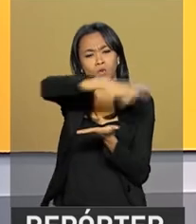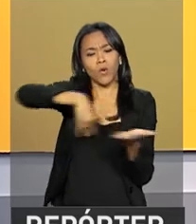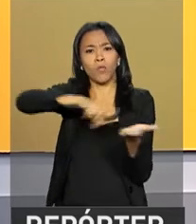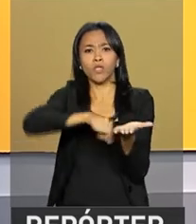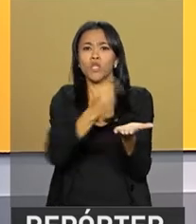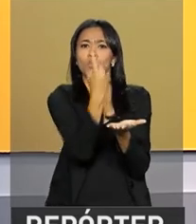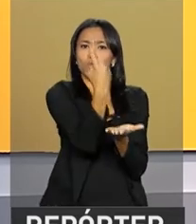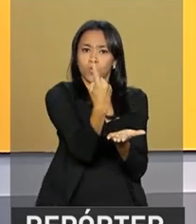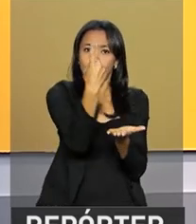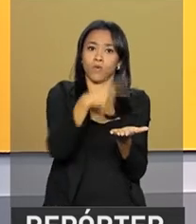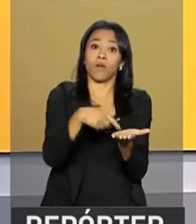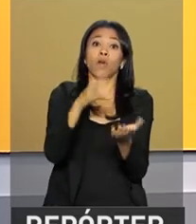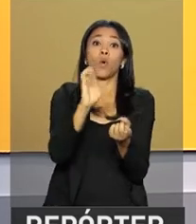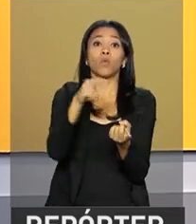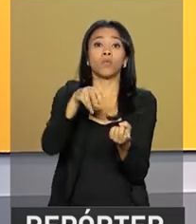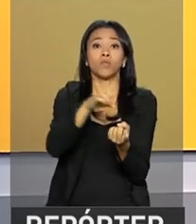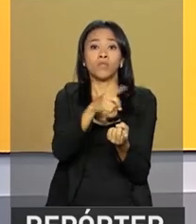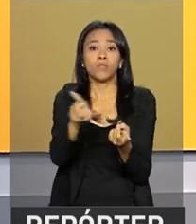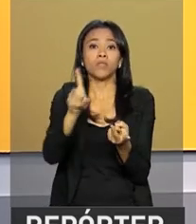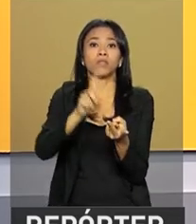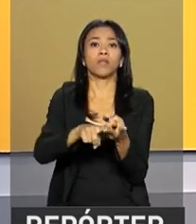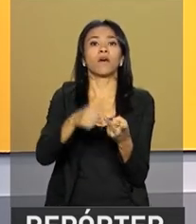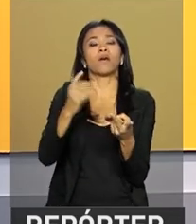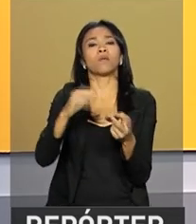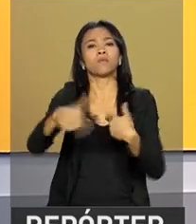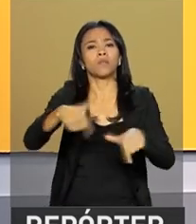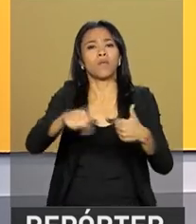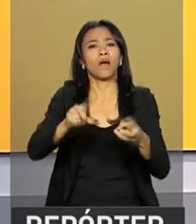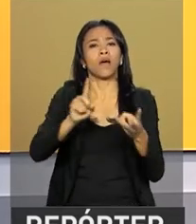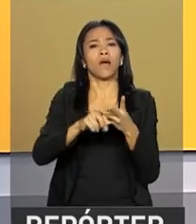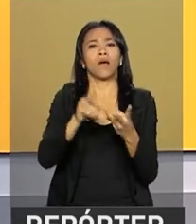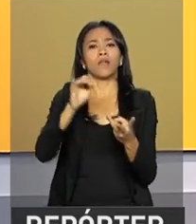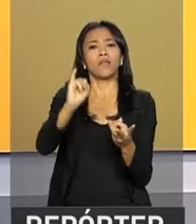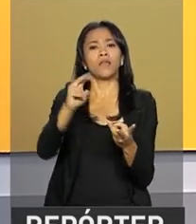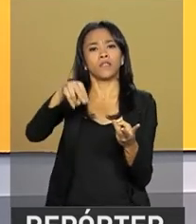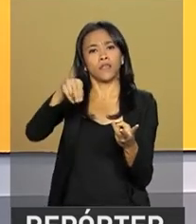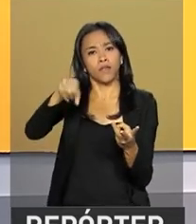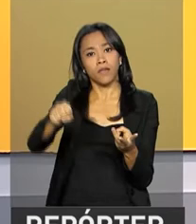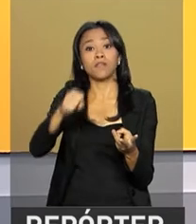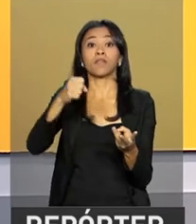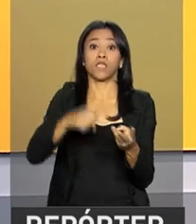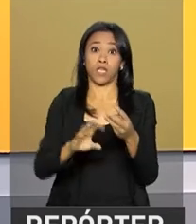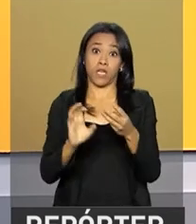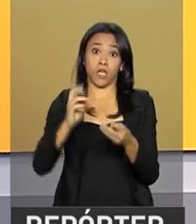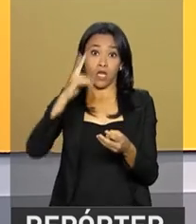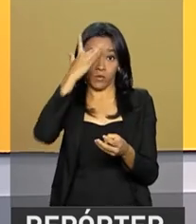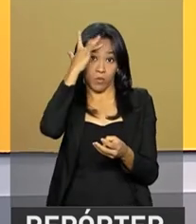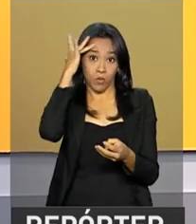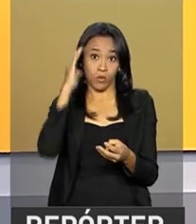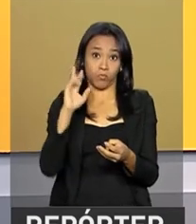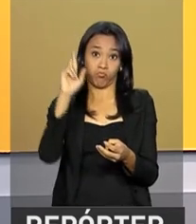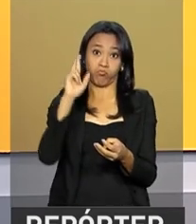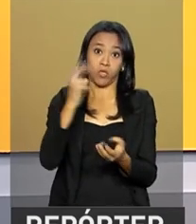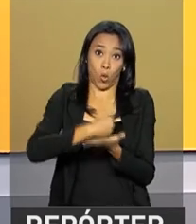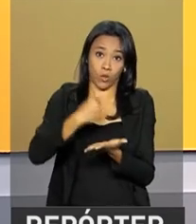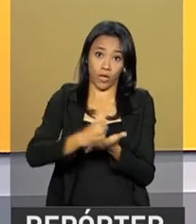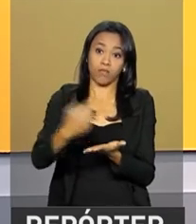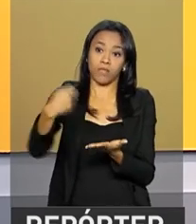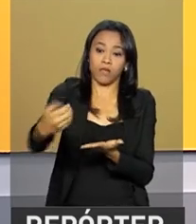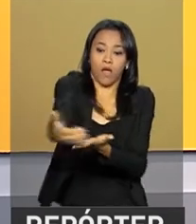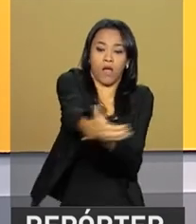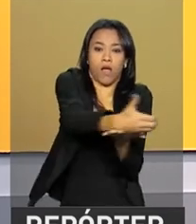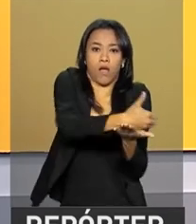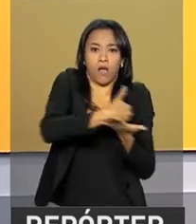fiscais, trabalhistas e previdenciárias que devem ser recolhidas pelos patrões. Para a emissão da guia unificada,